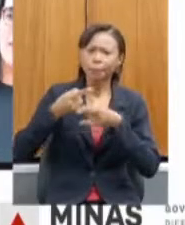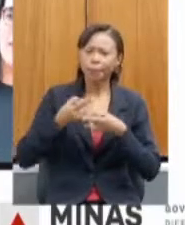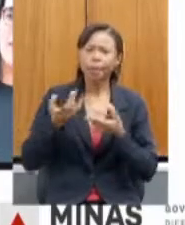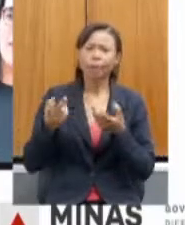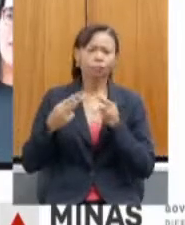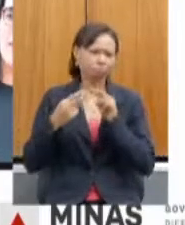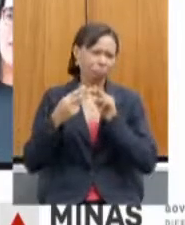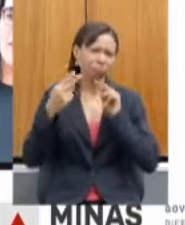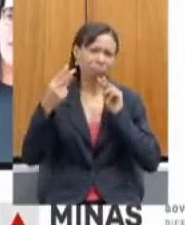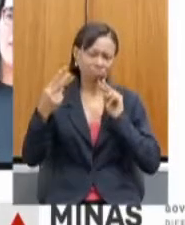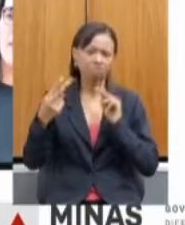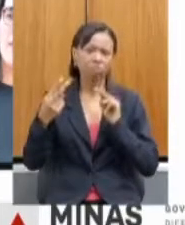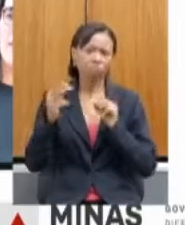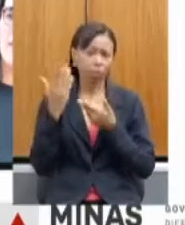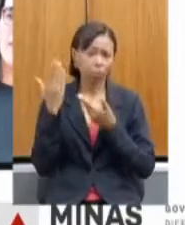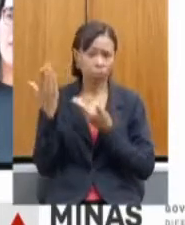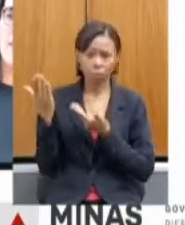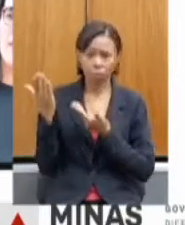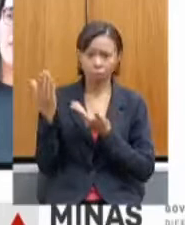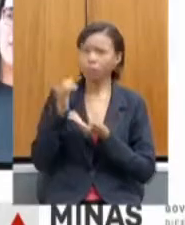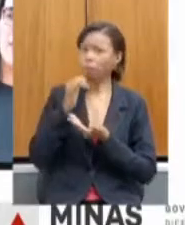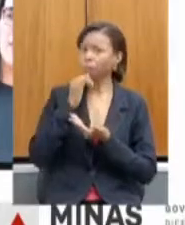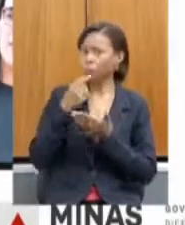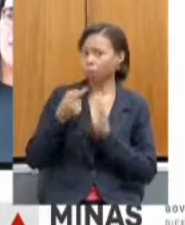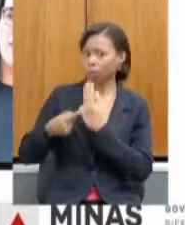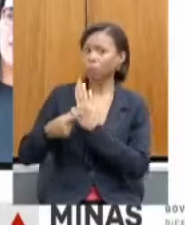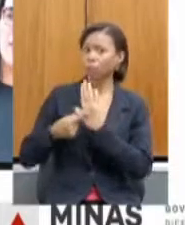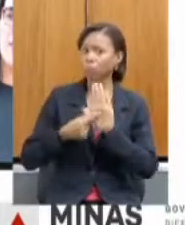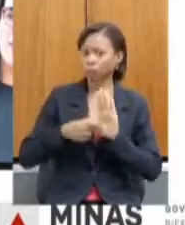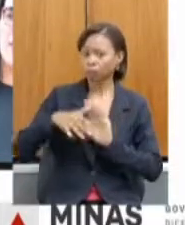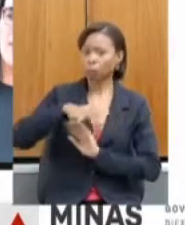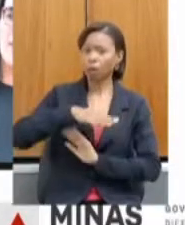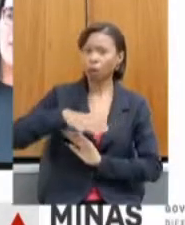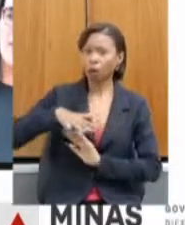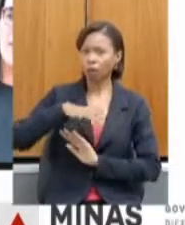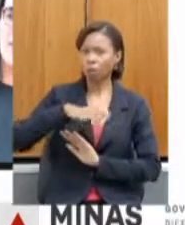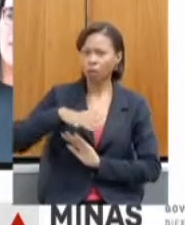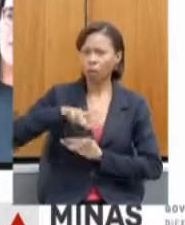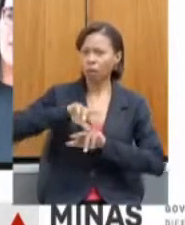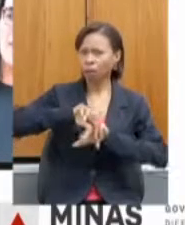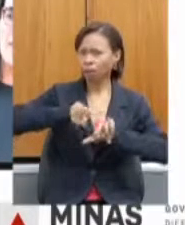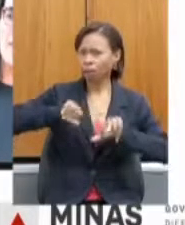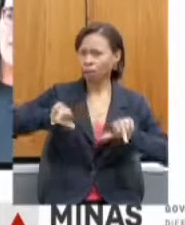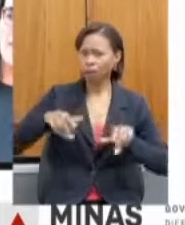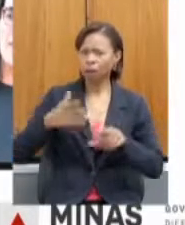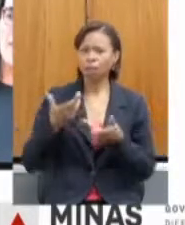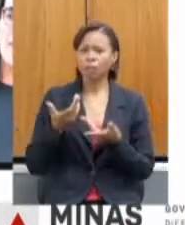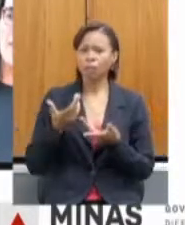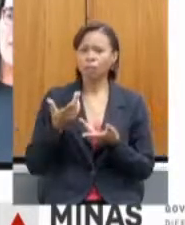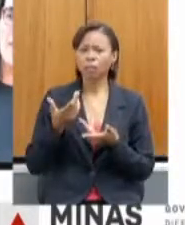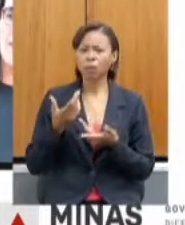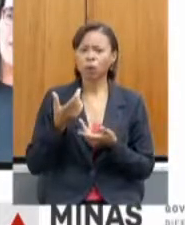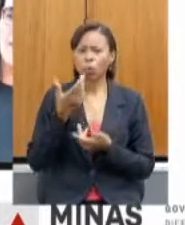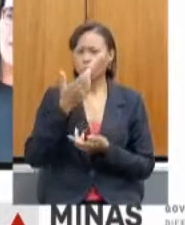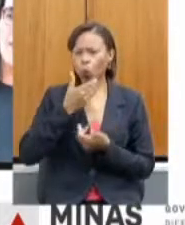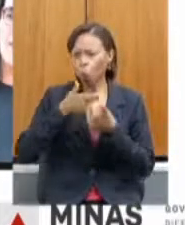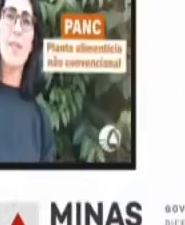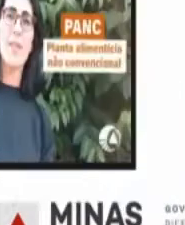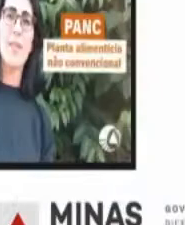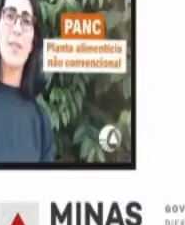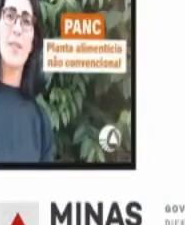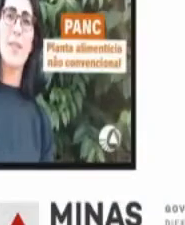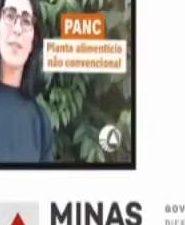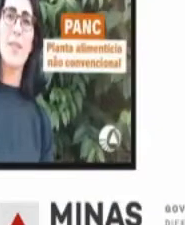exemplos de eventos na área de sorgo, frutas, vinhos, grãos,